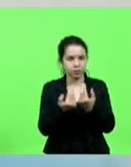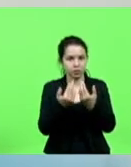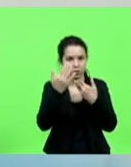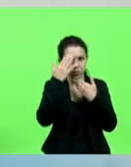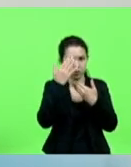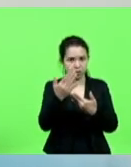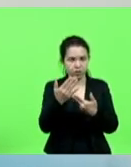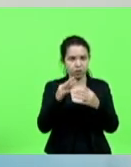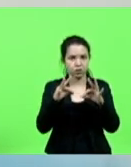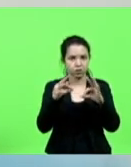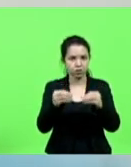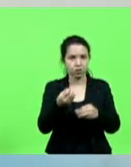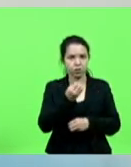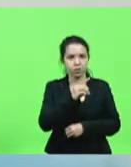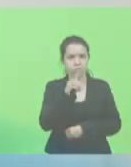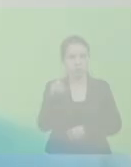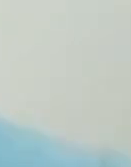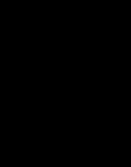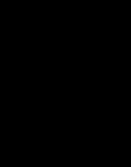todos e todas. Um bom dia.